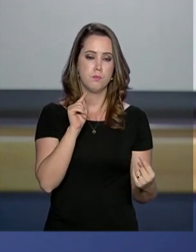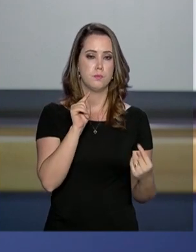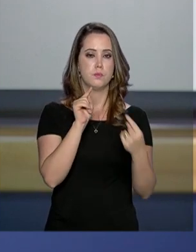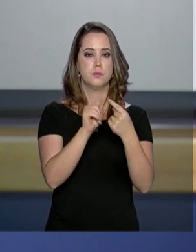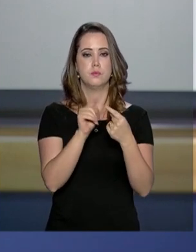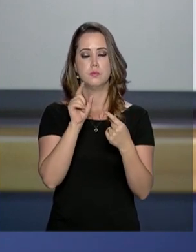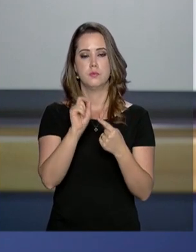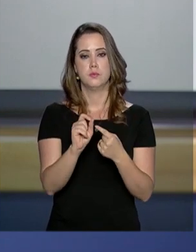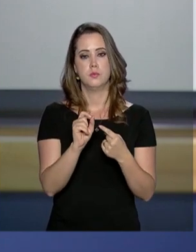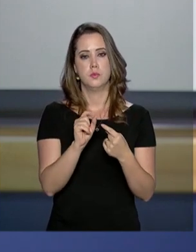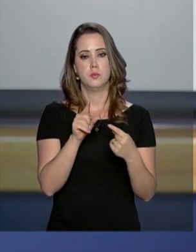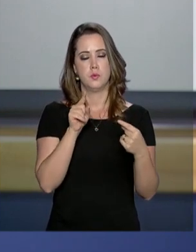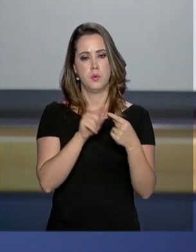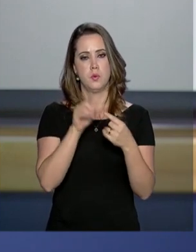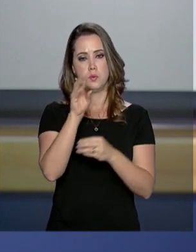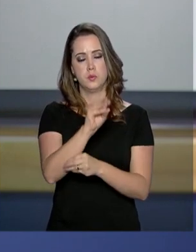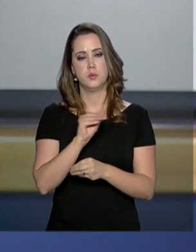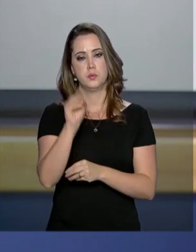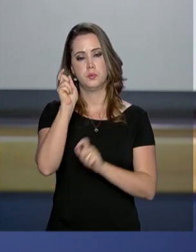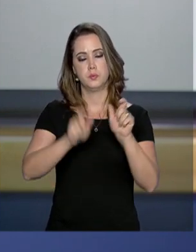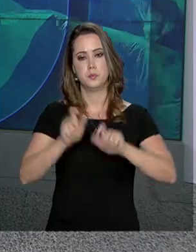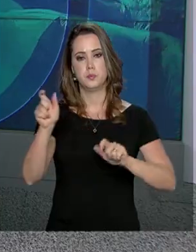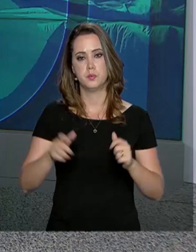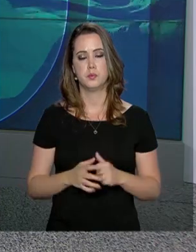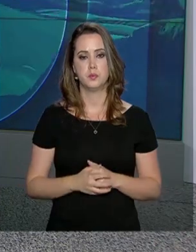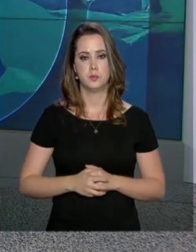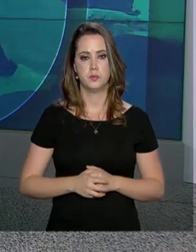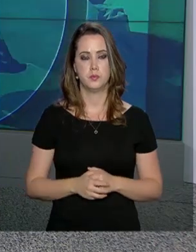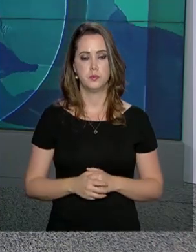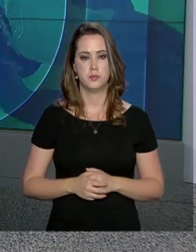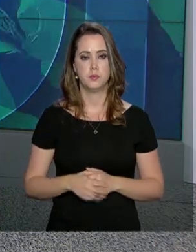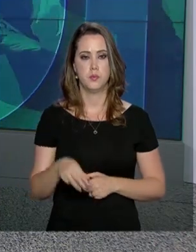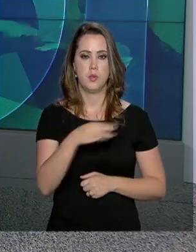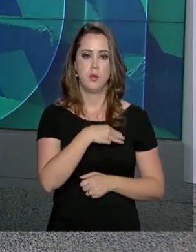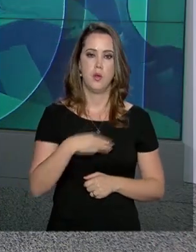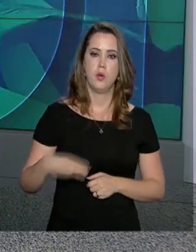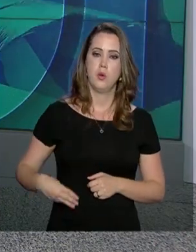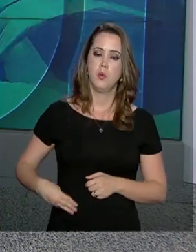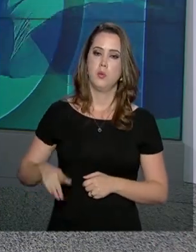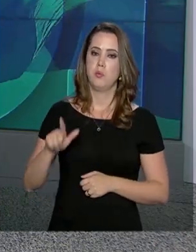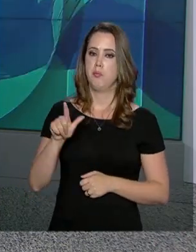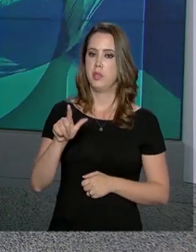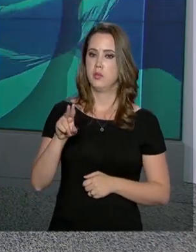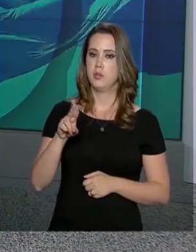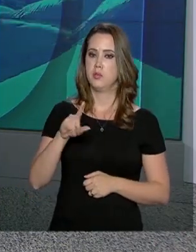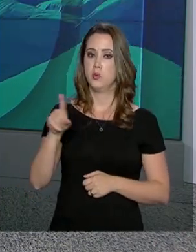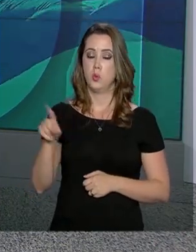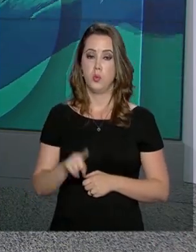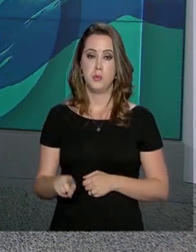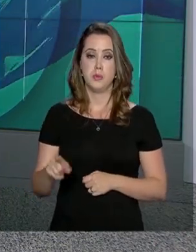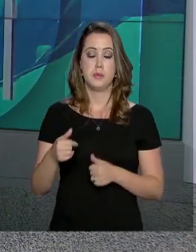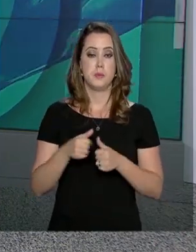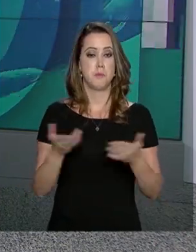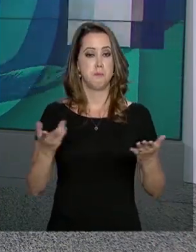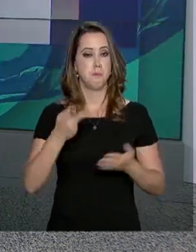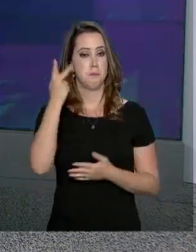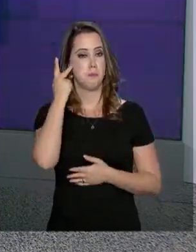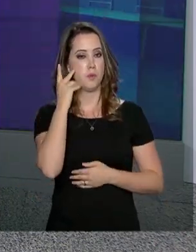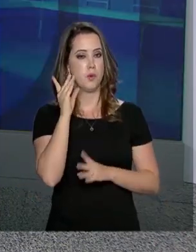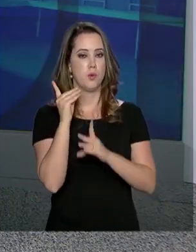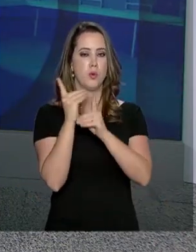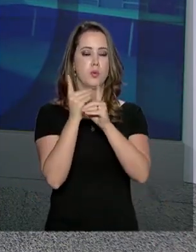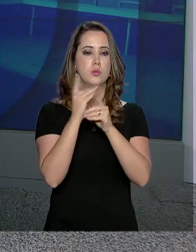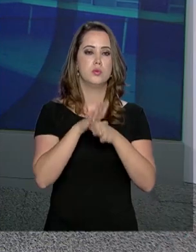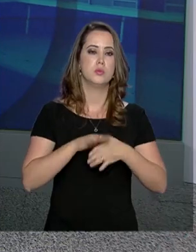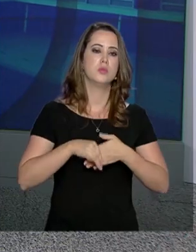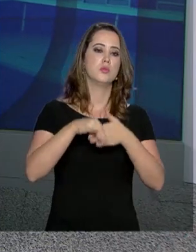ao atendimento ao consumidor. O ministro Luiz Henrique Mandetta esteve hoje em São Paulo em um